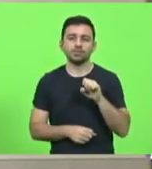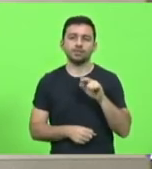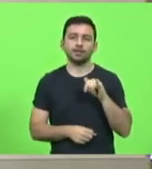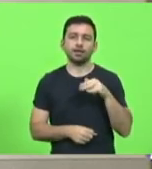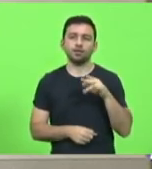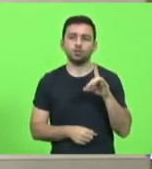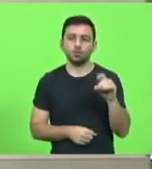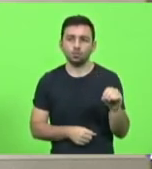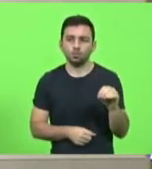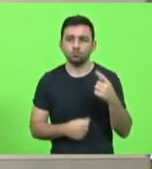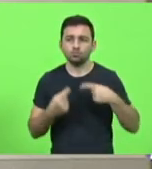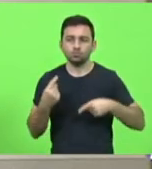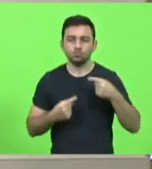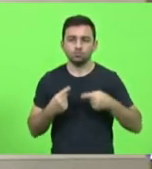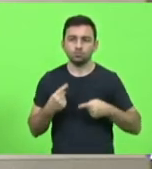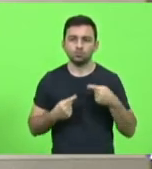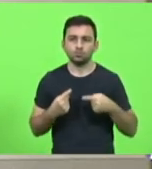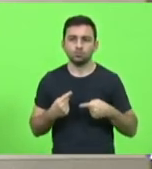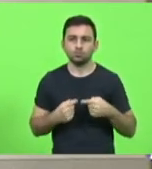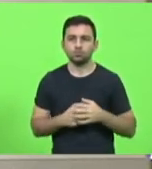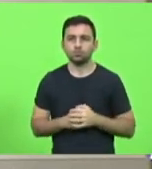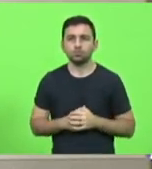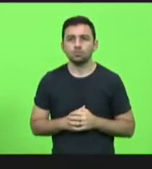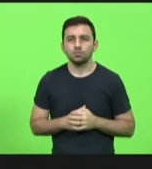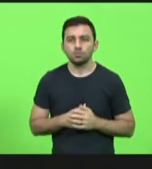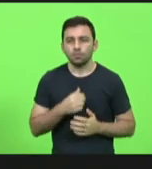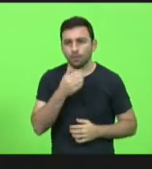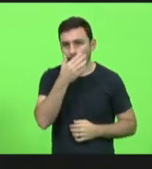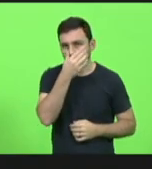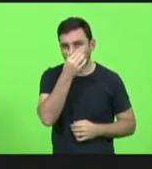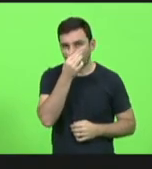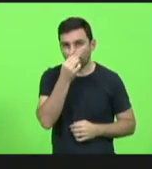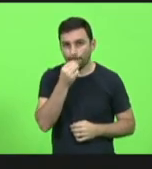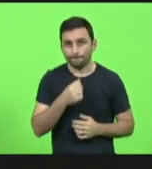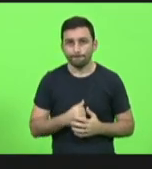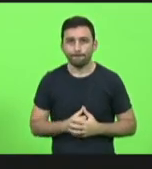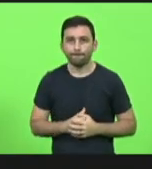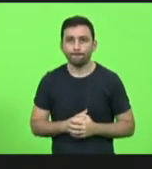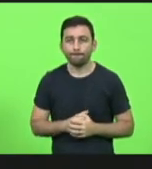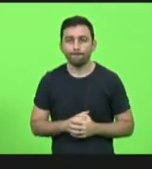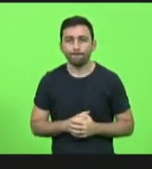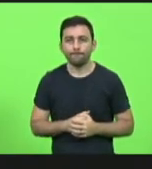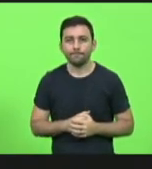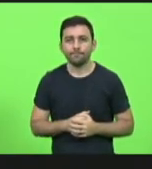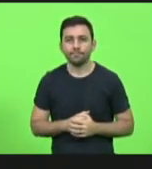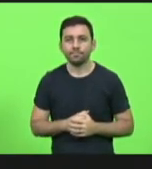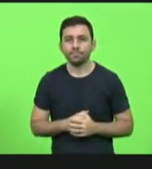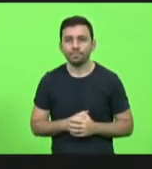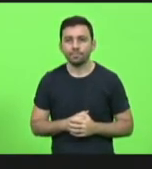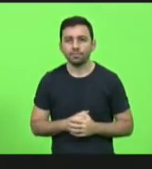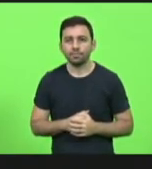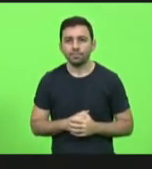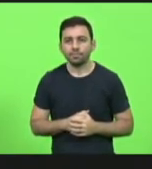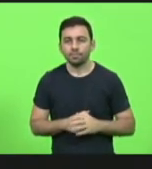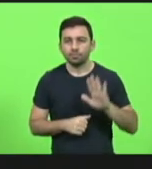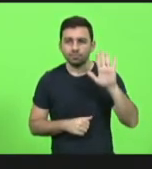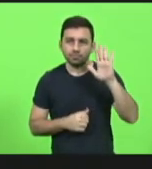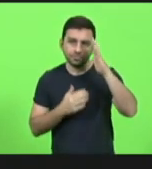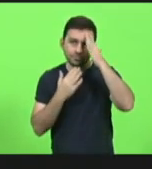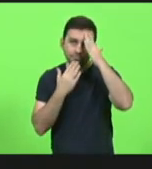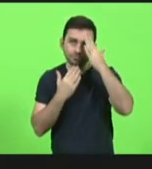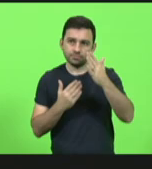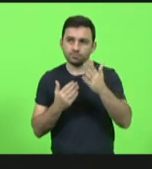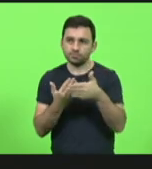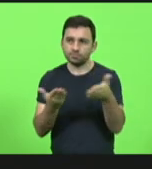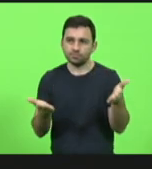Em discussão? Senhor presidente. Pois não, em discussão. apenas para agradecer o apoio